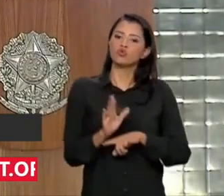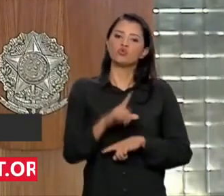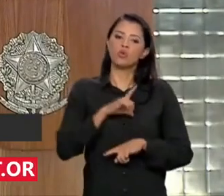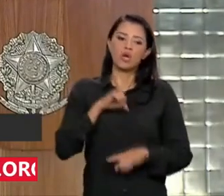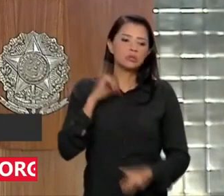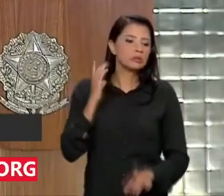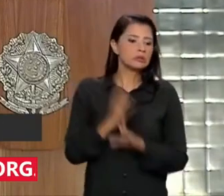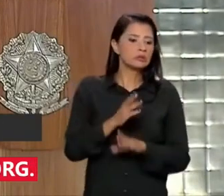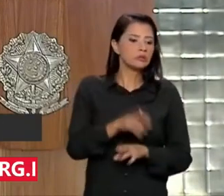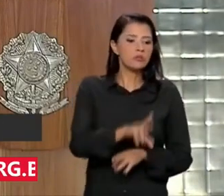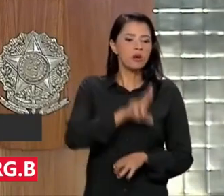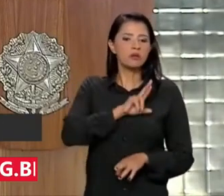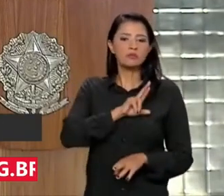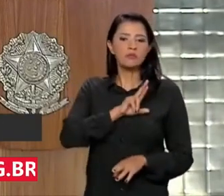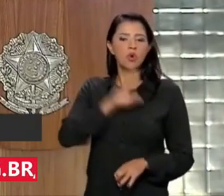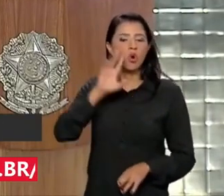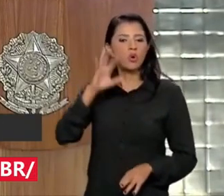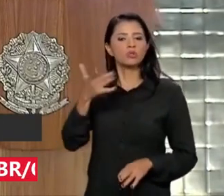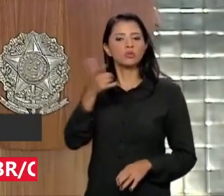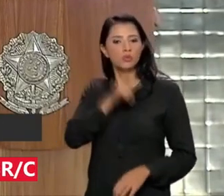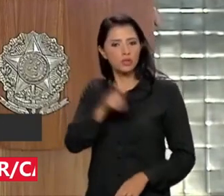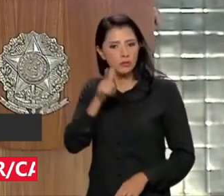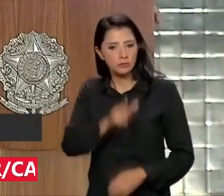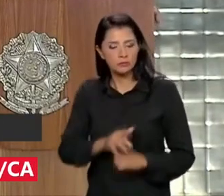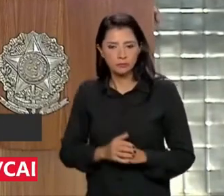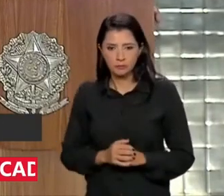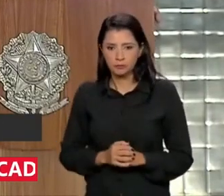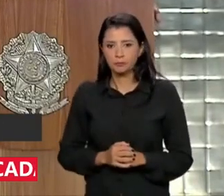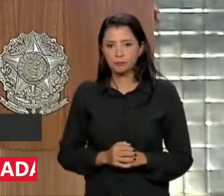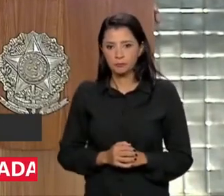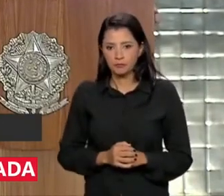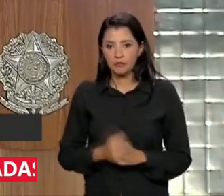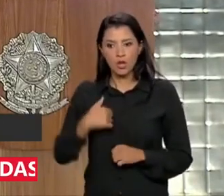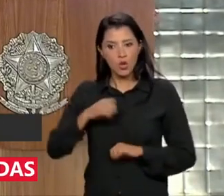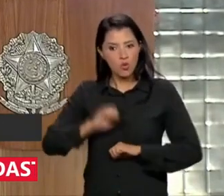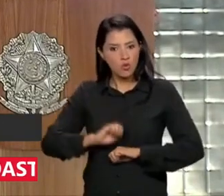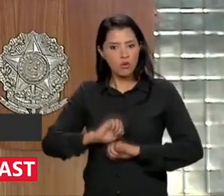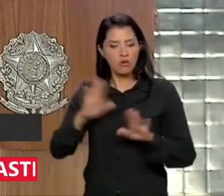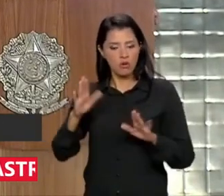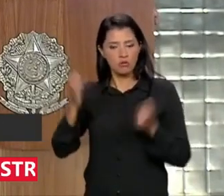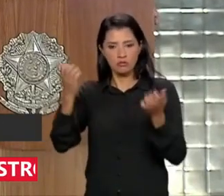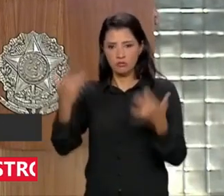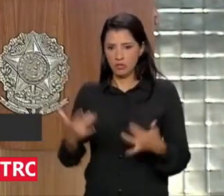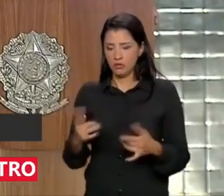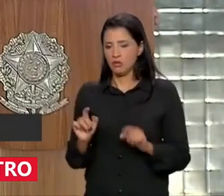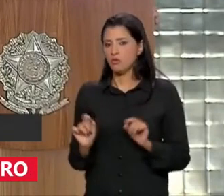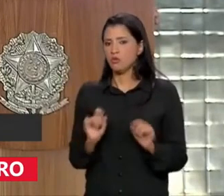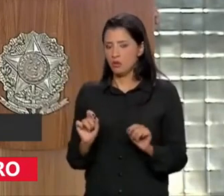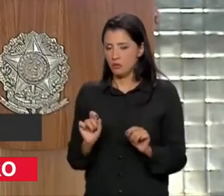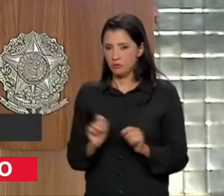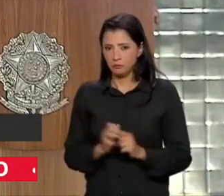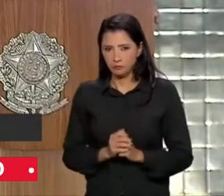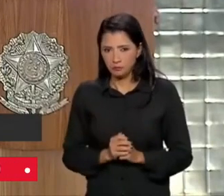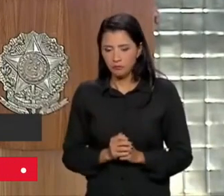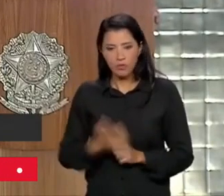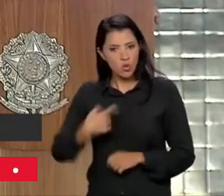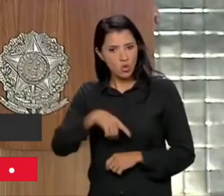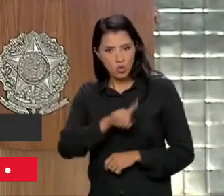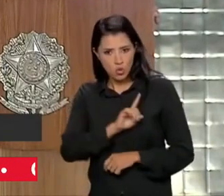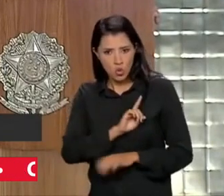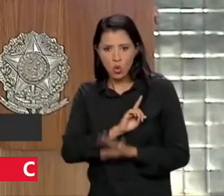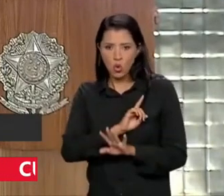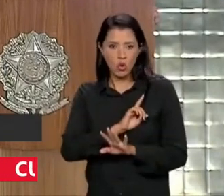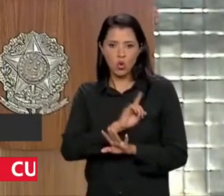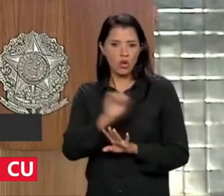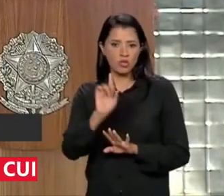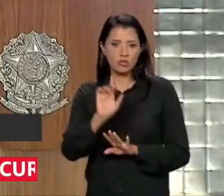encontrar uma solução. para que ajudemos a encontrar uma solução. O eu queria deixar bem claro é que nós não estamos fazendo